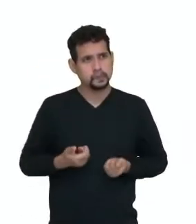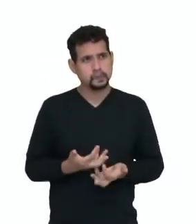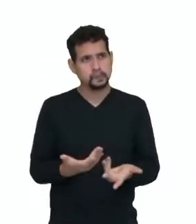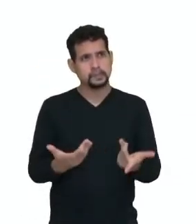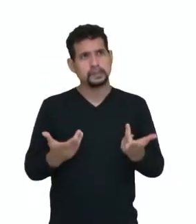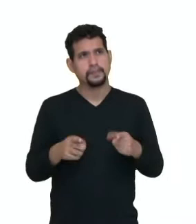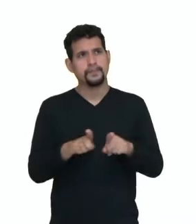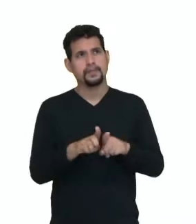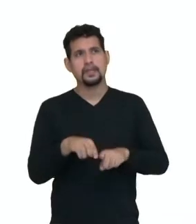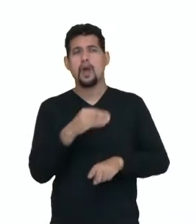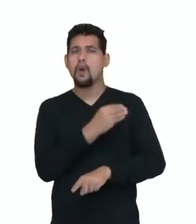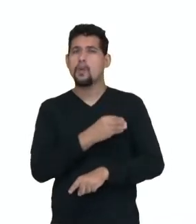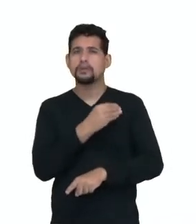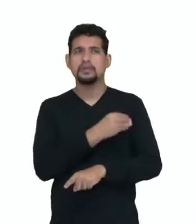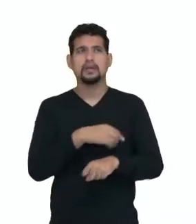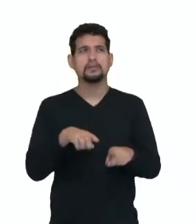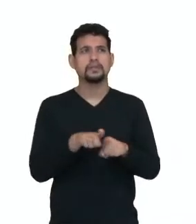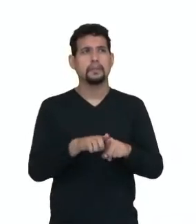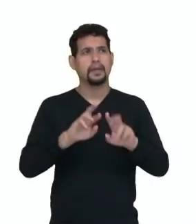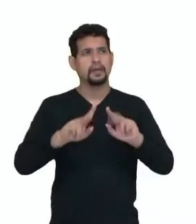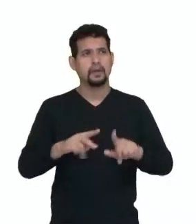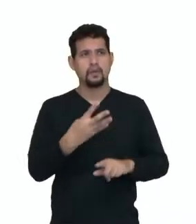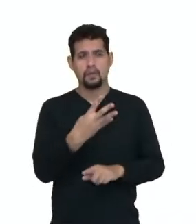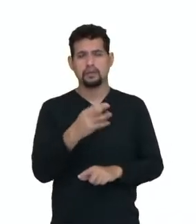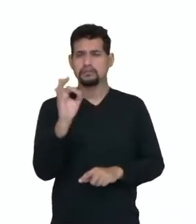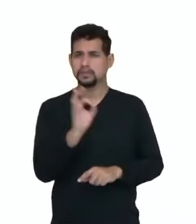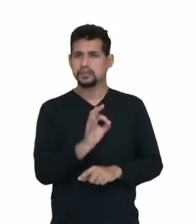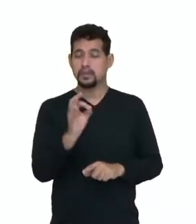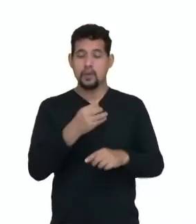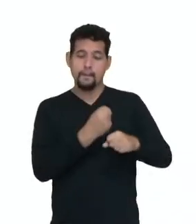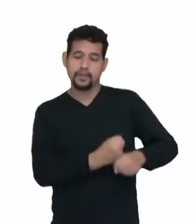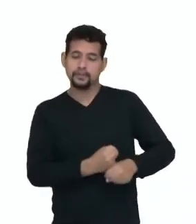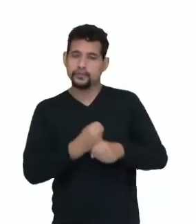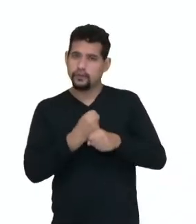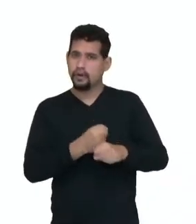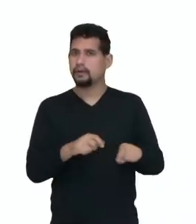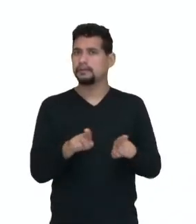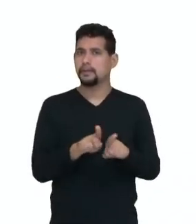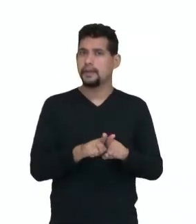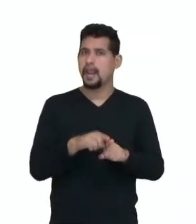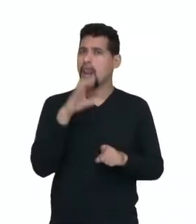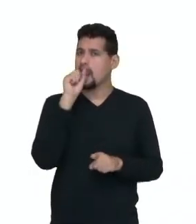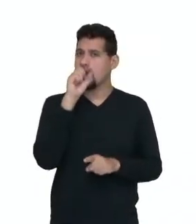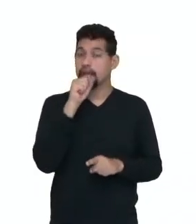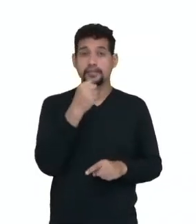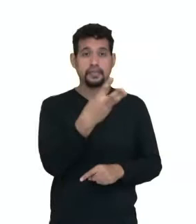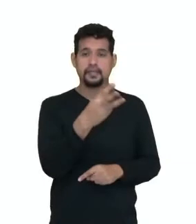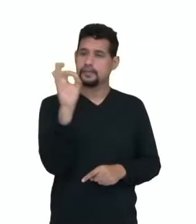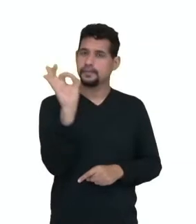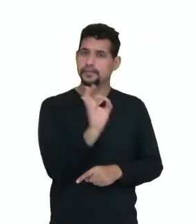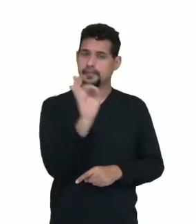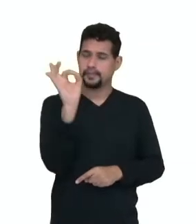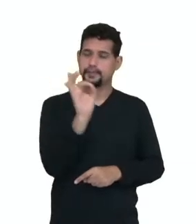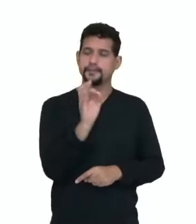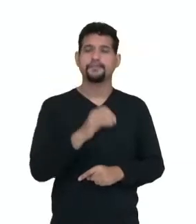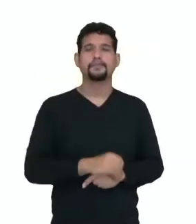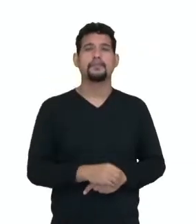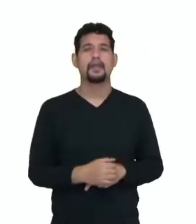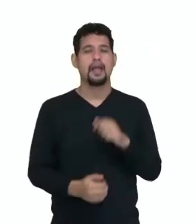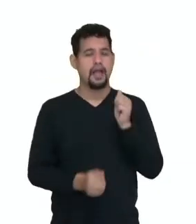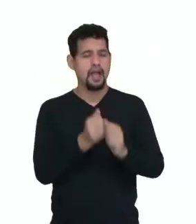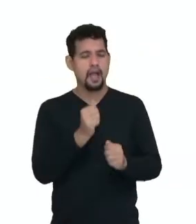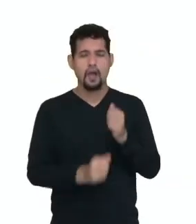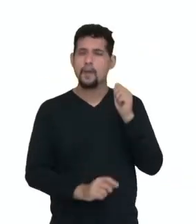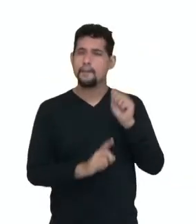algodão também 4%, mandioca e laranja correspondendo aí cada um com 3%, arroz,